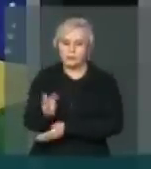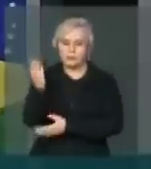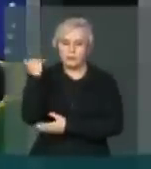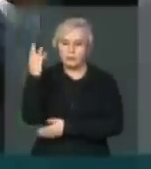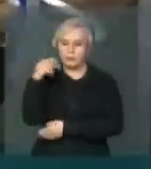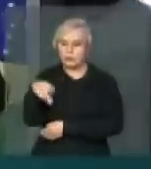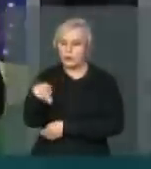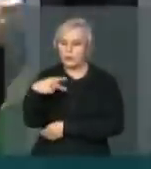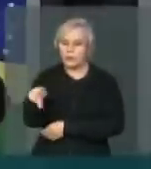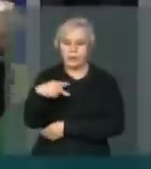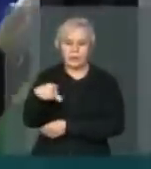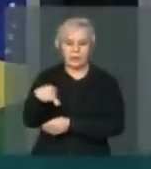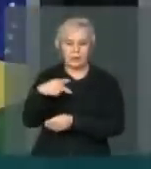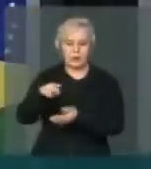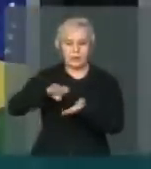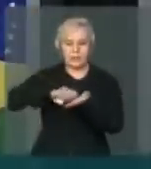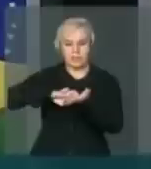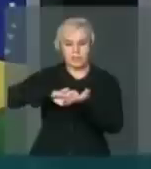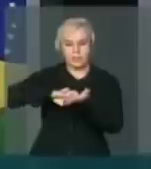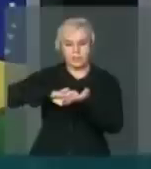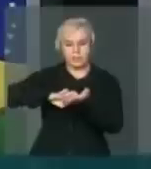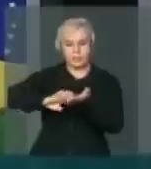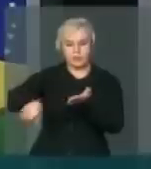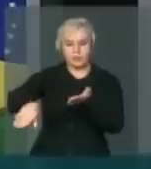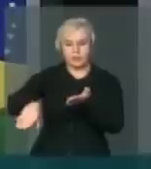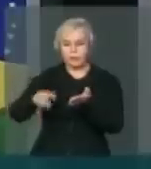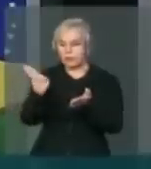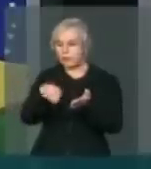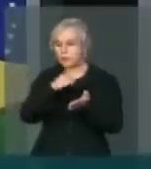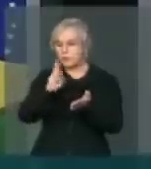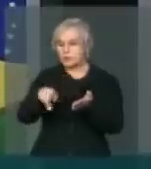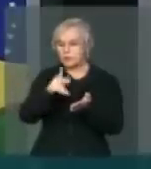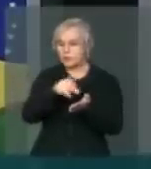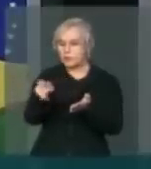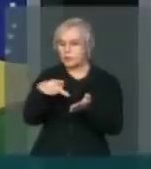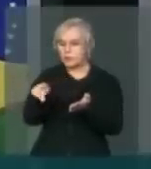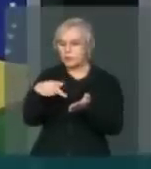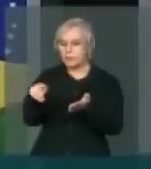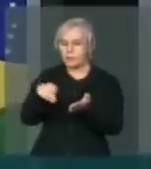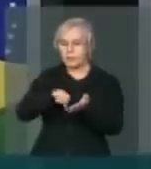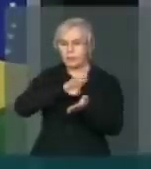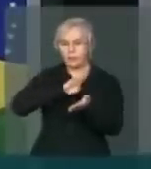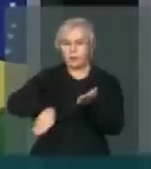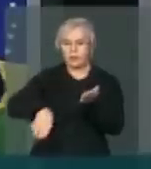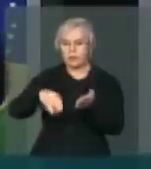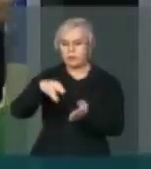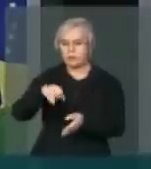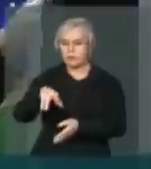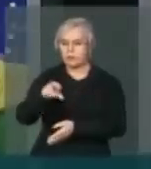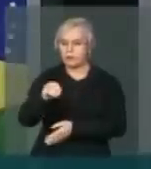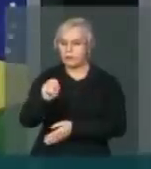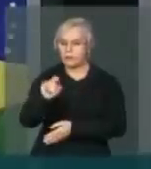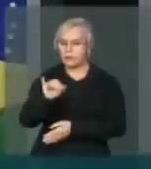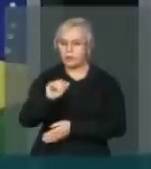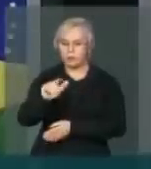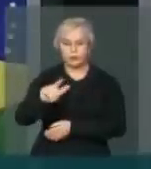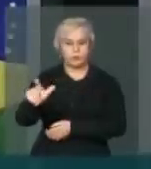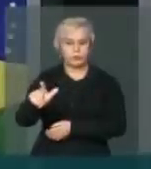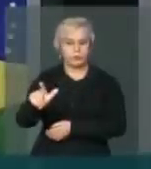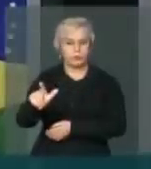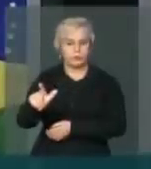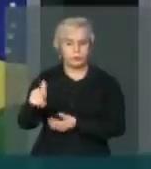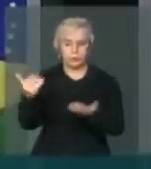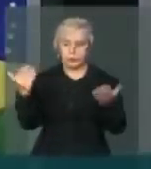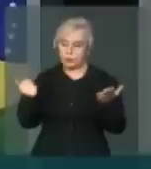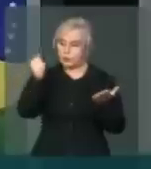De forma sumária Suspendeu o Paraguai De forma sumária do Mercosul Sem ouvi-lo É o